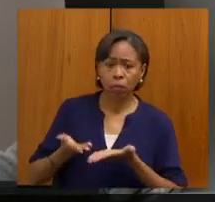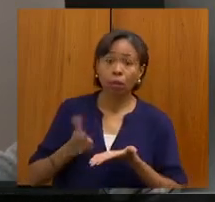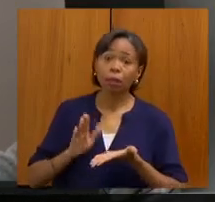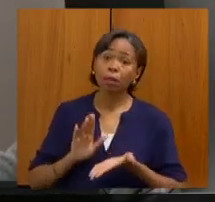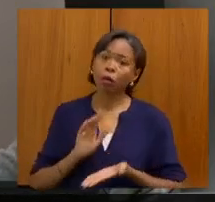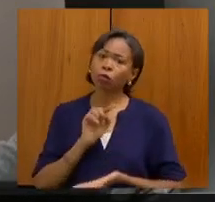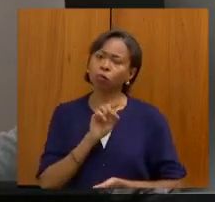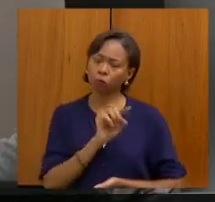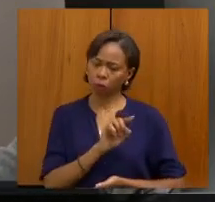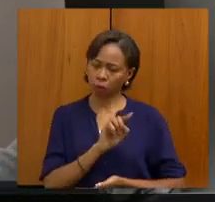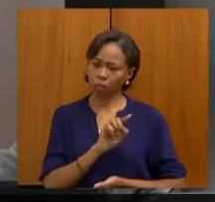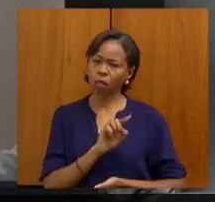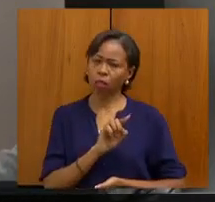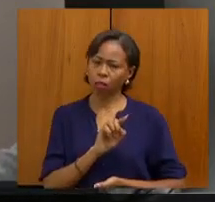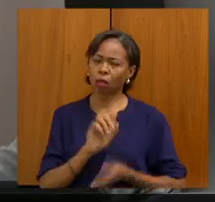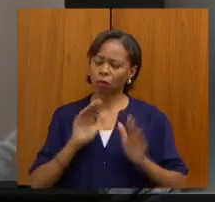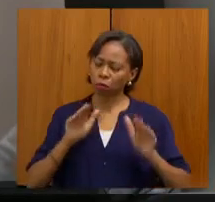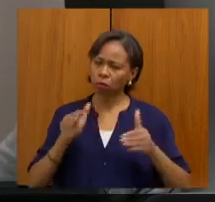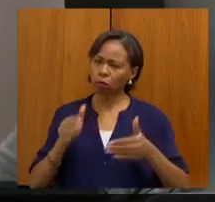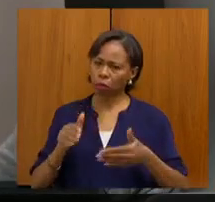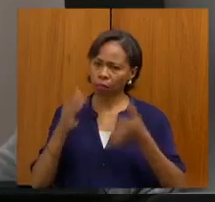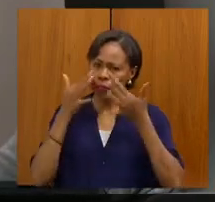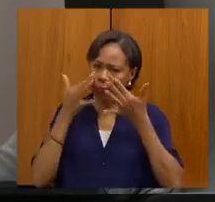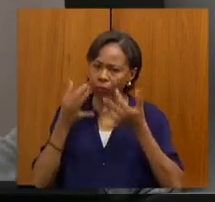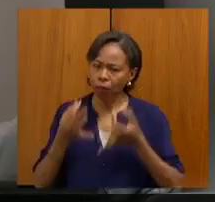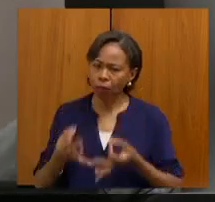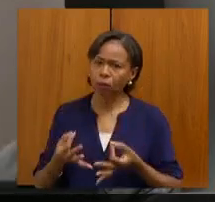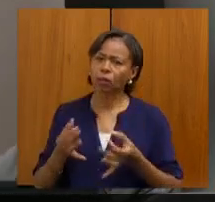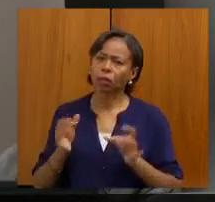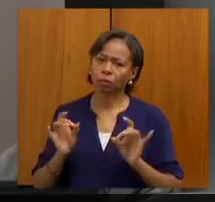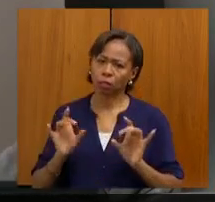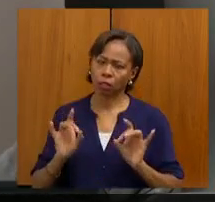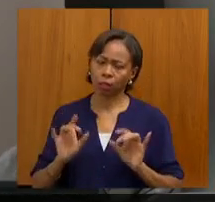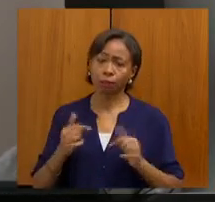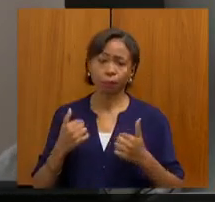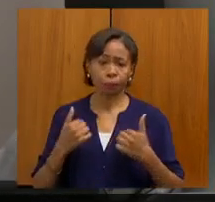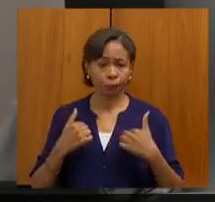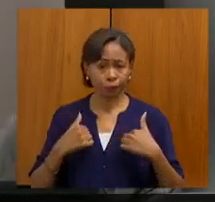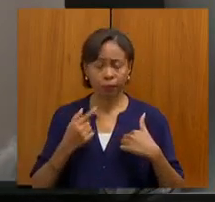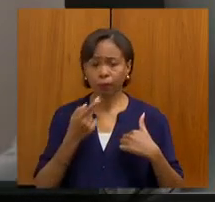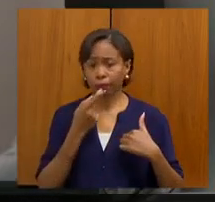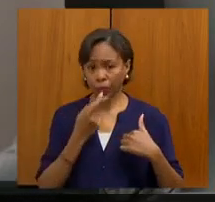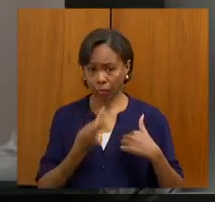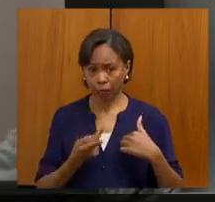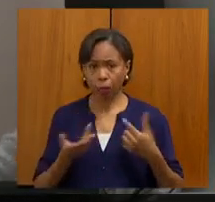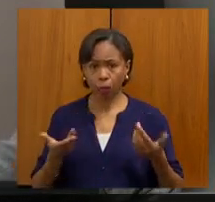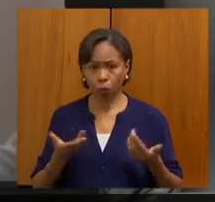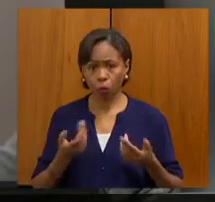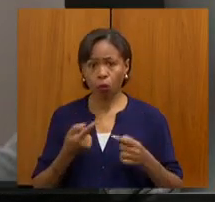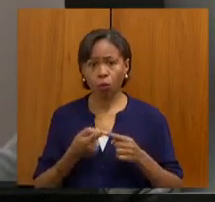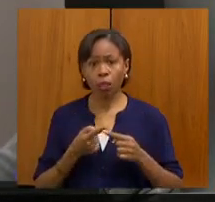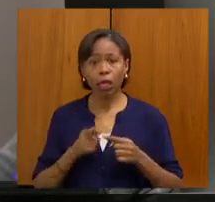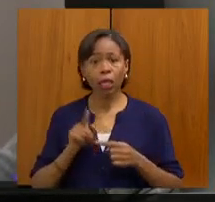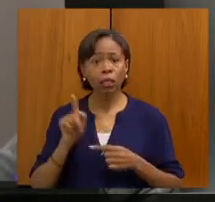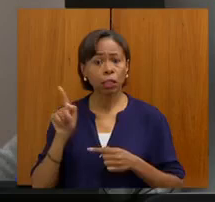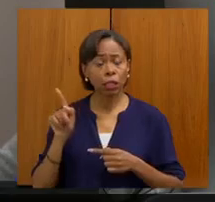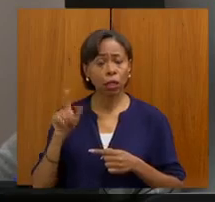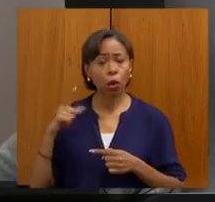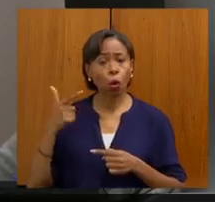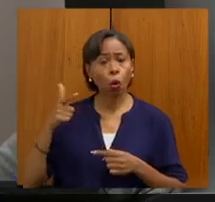especial sobre essa questão. Eu queria fazer primeiro essa fala. Nós temos agora uma reunião de plenário,